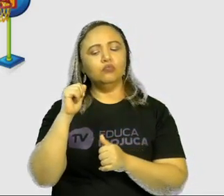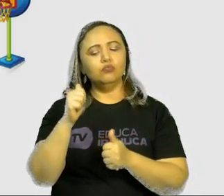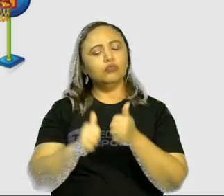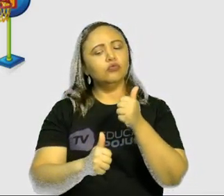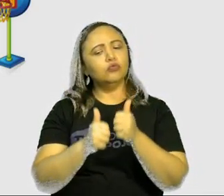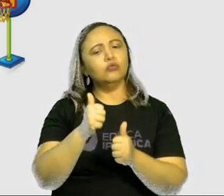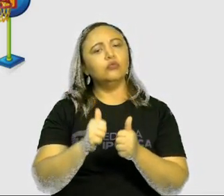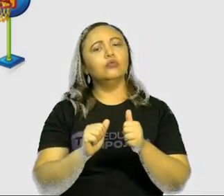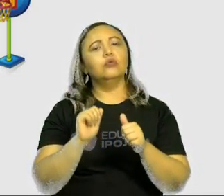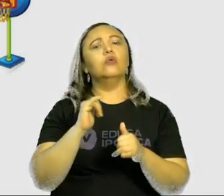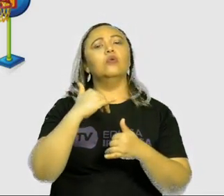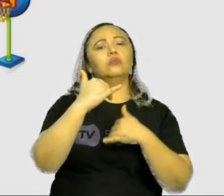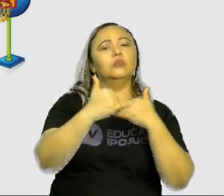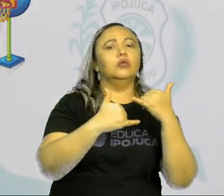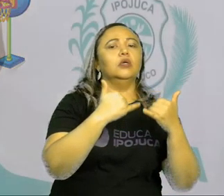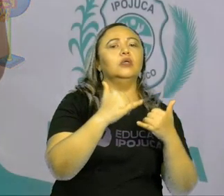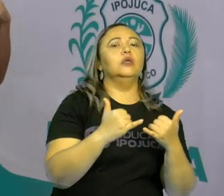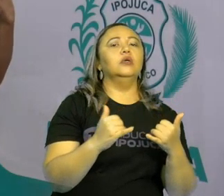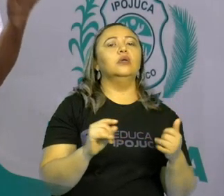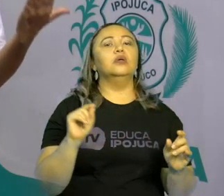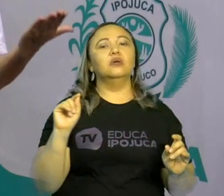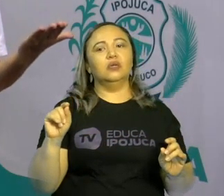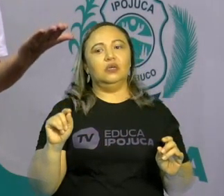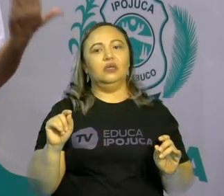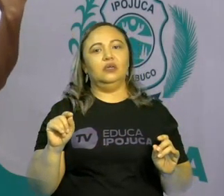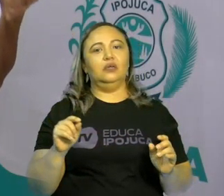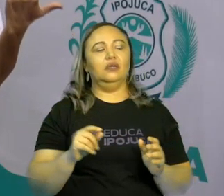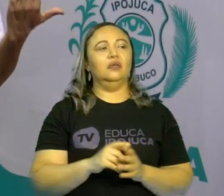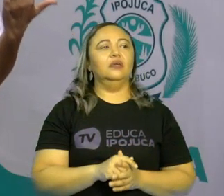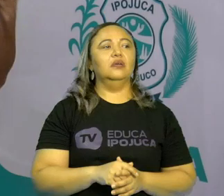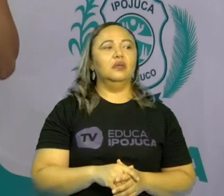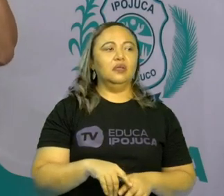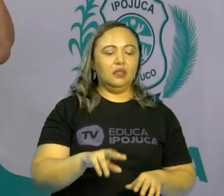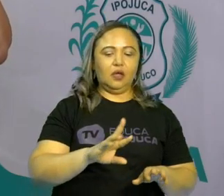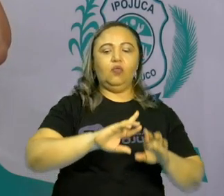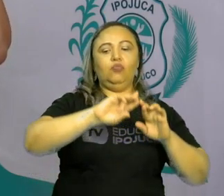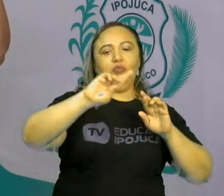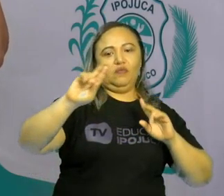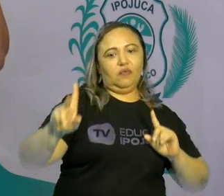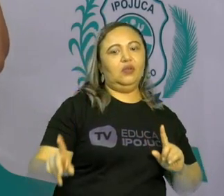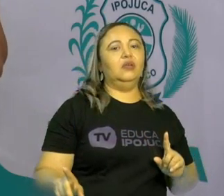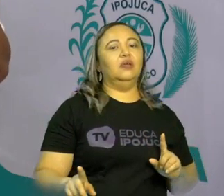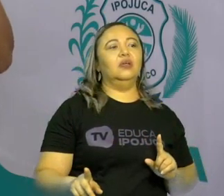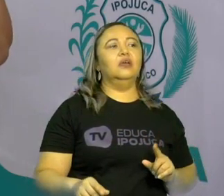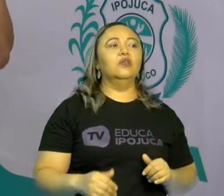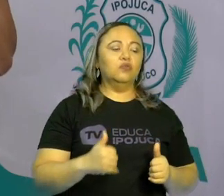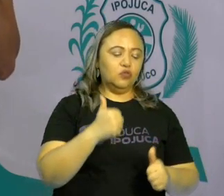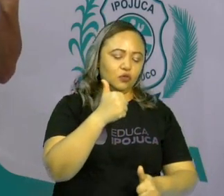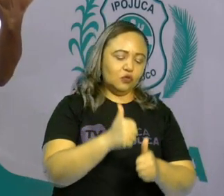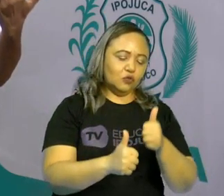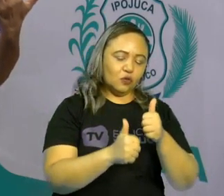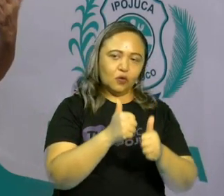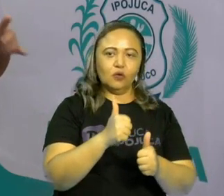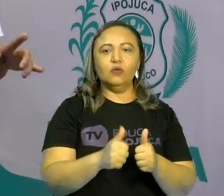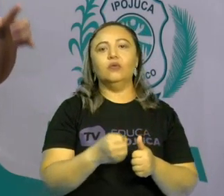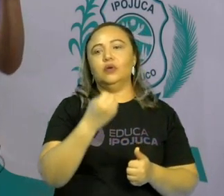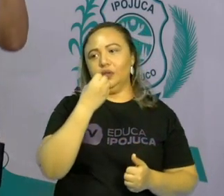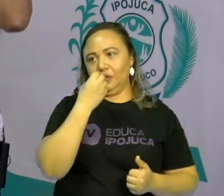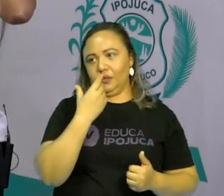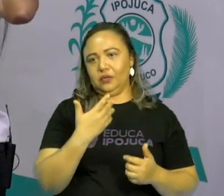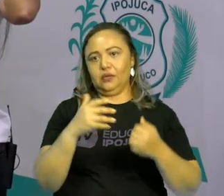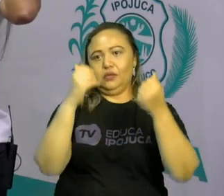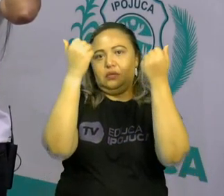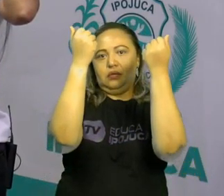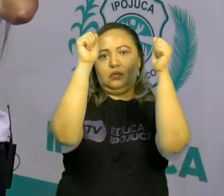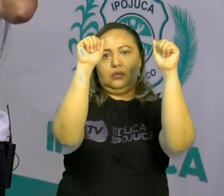a gente vai compreendendo a diferenciar um jogo da brincadeira. Os jogos, ele é muito bom. Porque na educação física, a